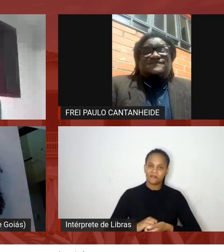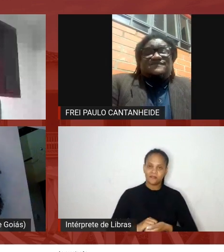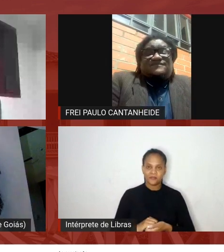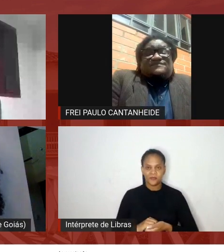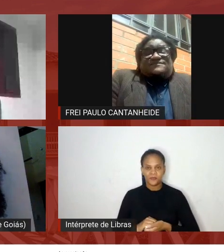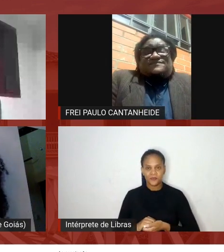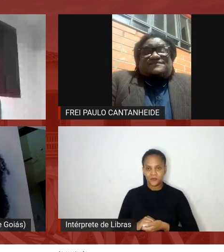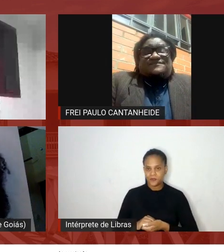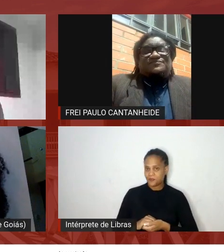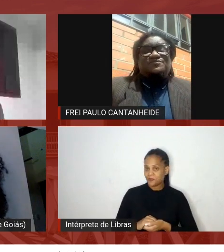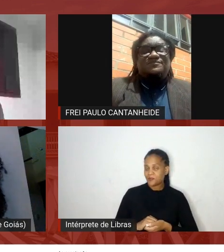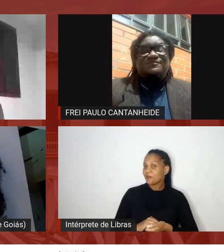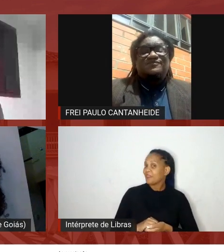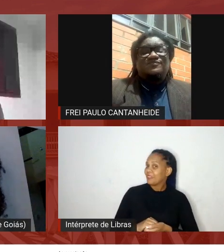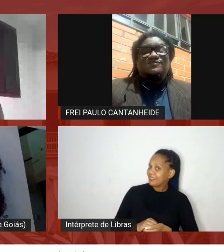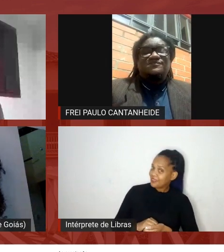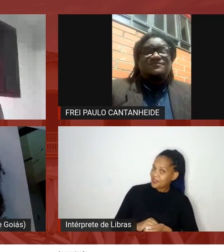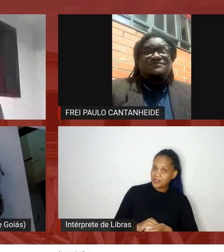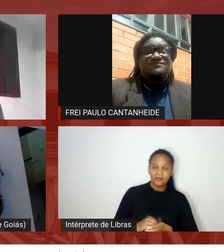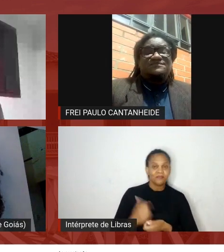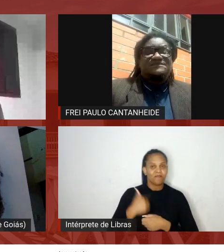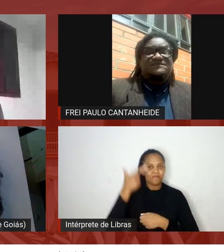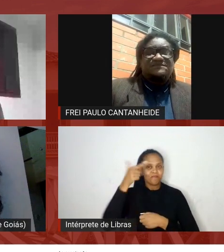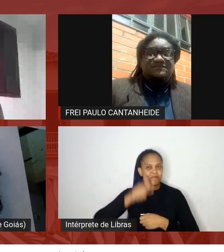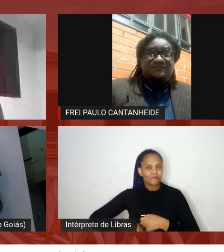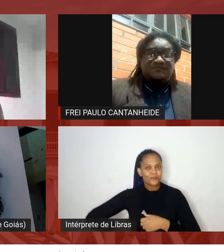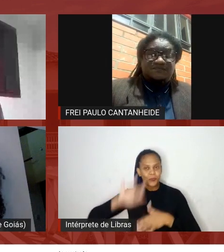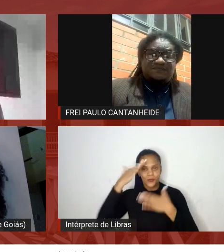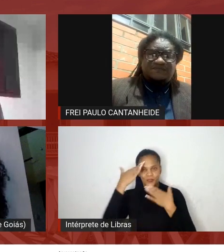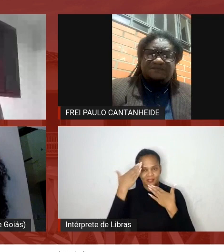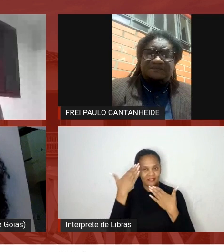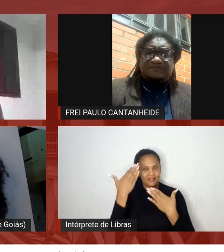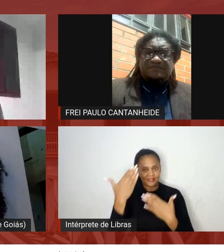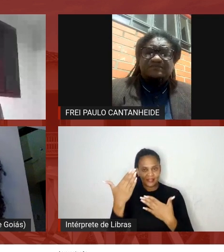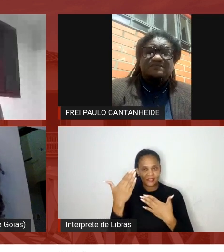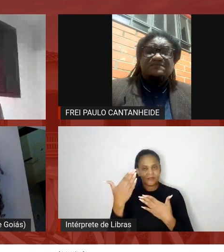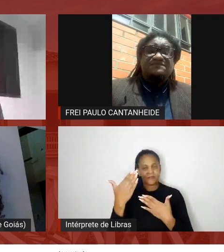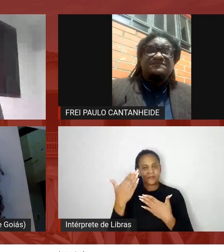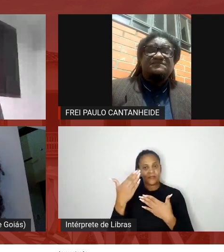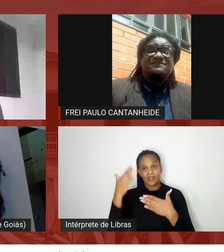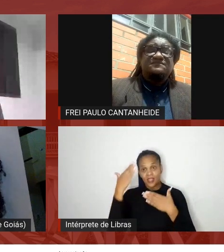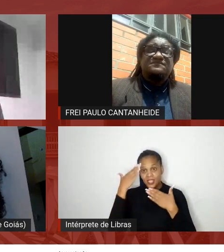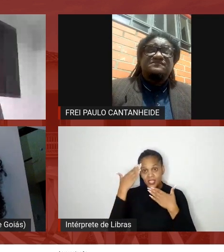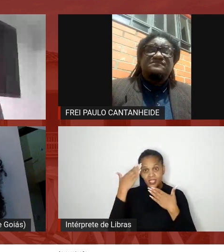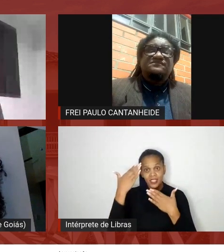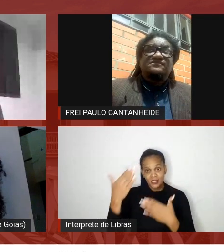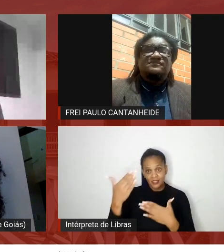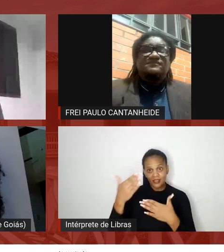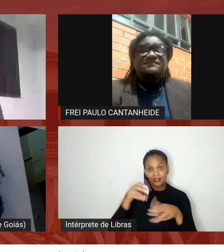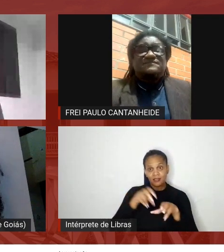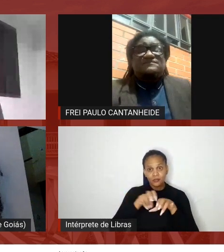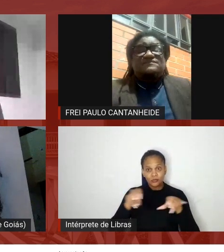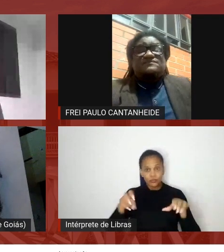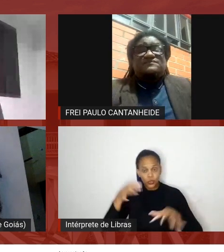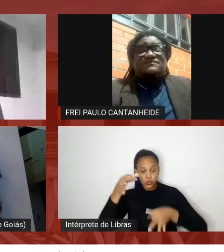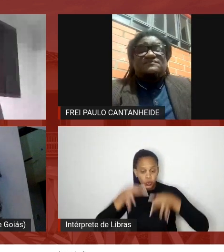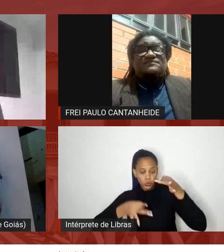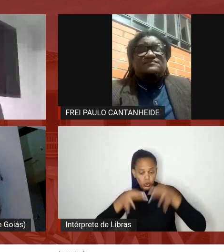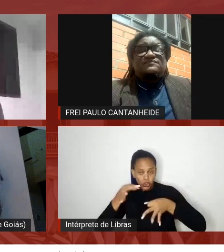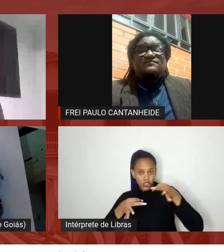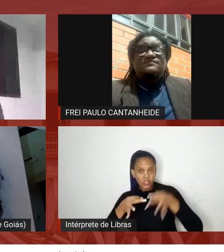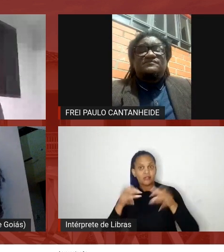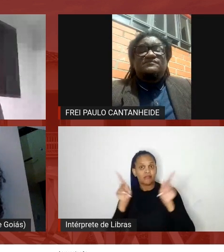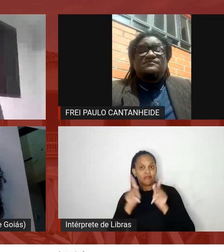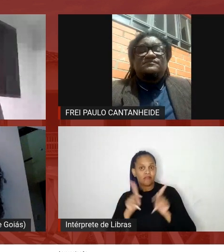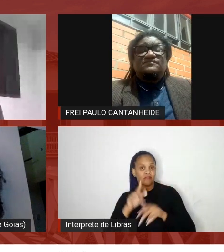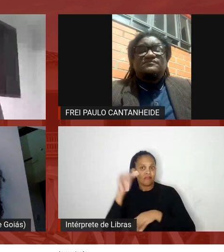Bom gente mais uma vez agradecer a Comissão Dominicana de Justiça e Paz do Brasil essas palavras